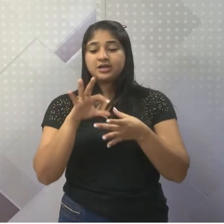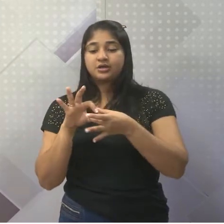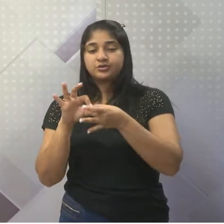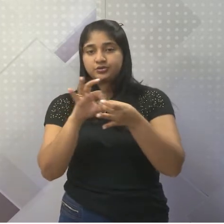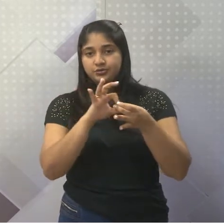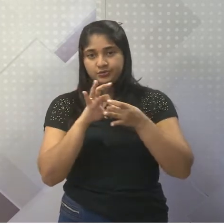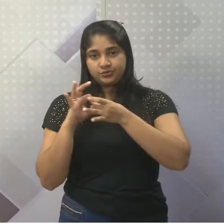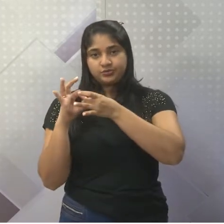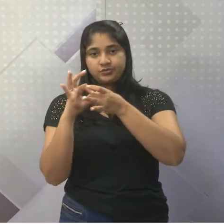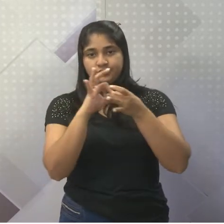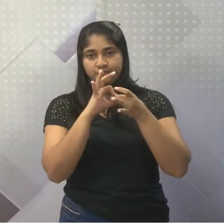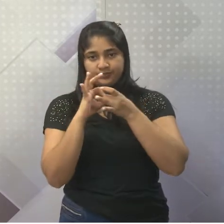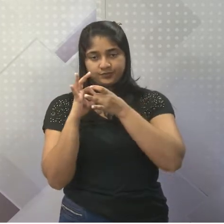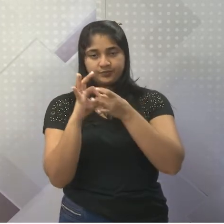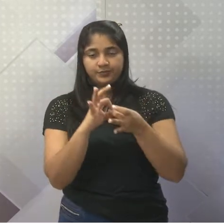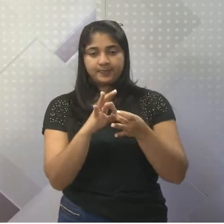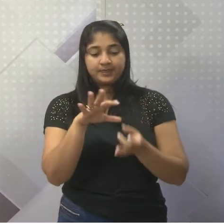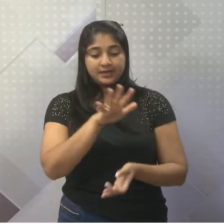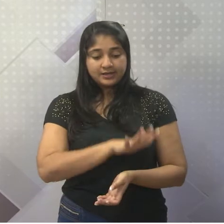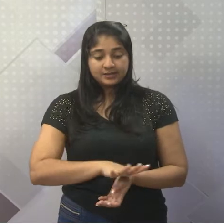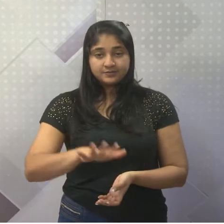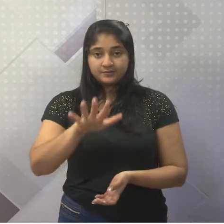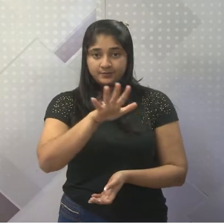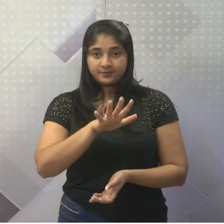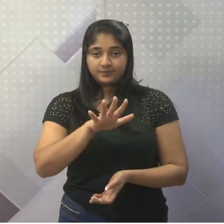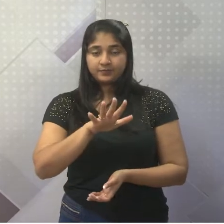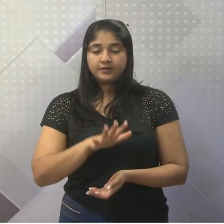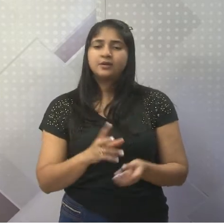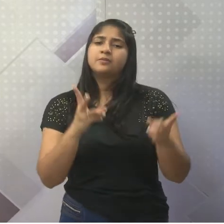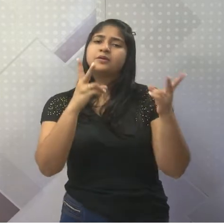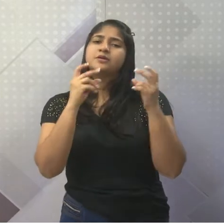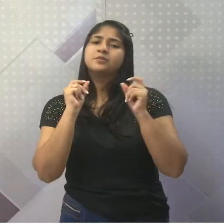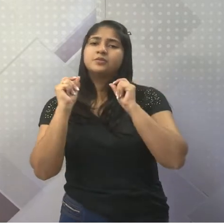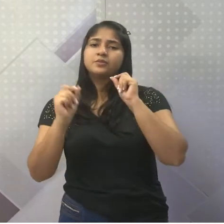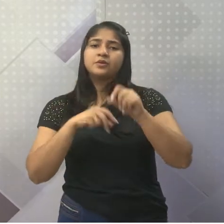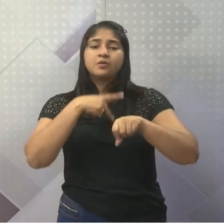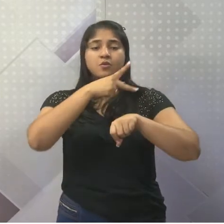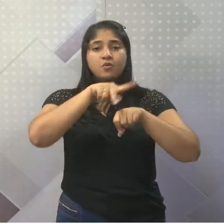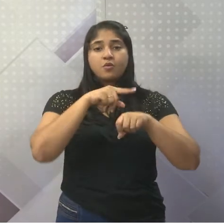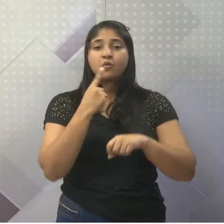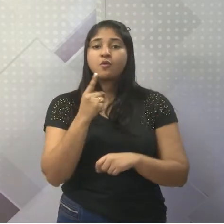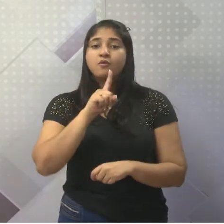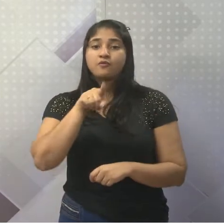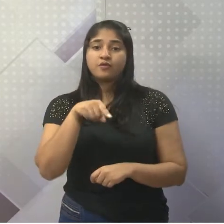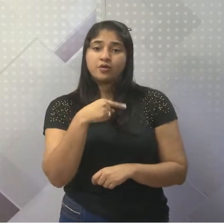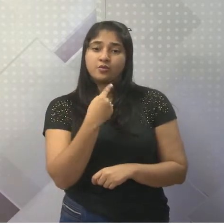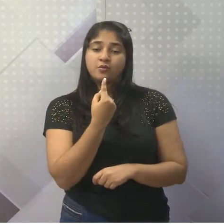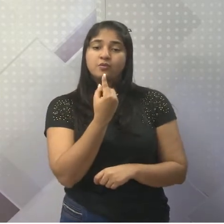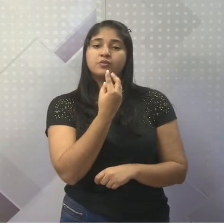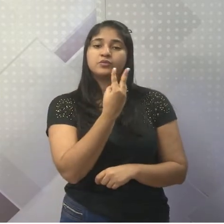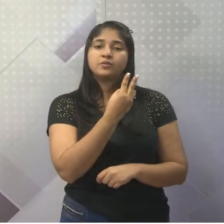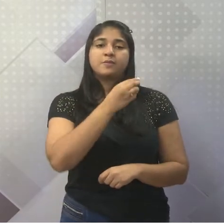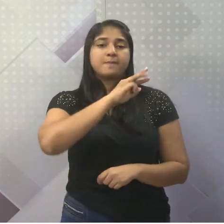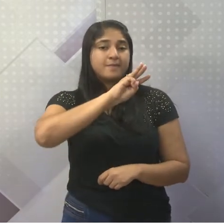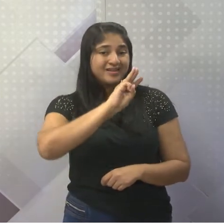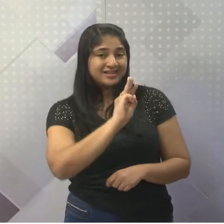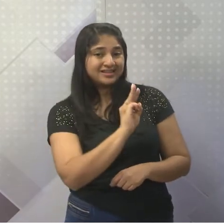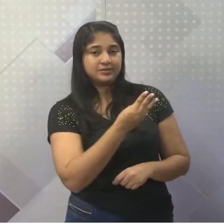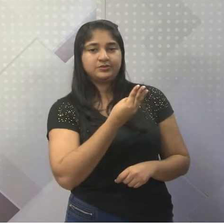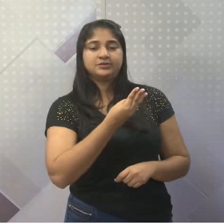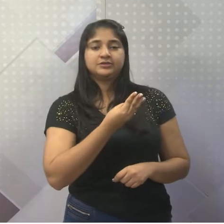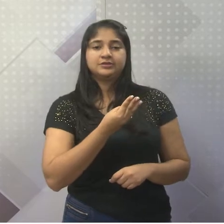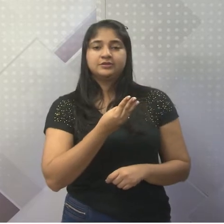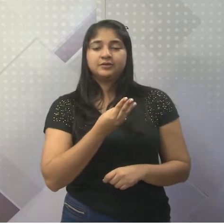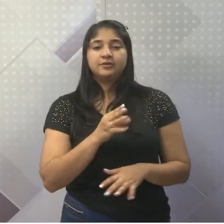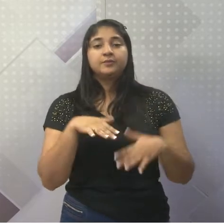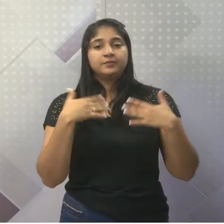de territoriais. Então nós vemos que a sua população é de 1,2 bilhão. Então, como a